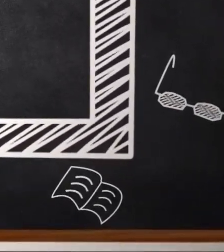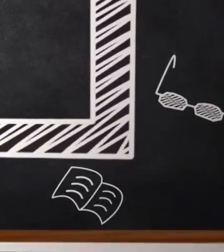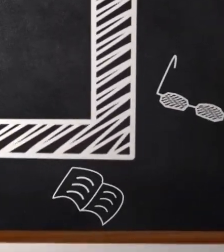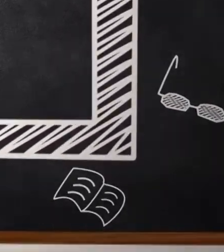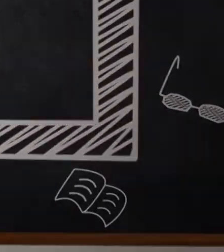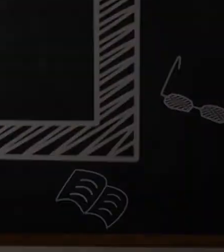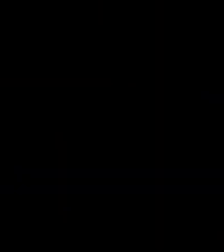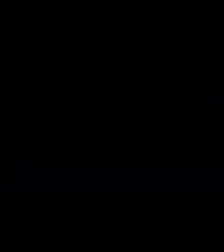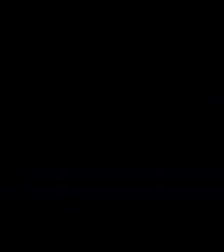Transcrição Legendas